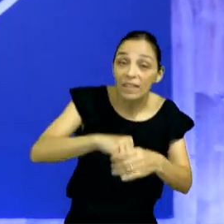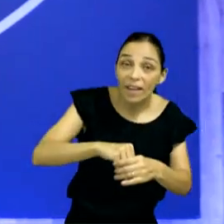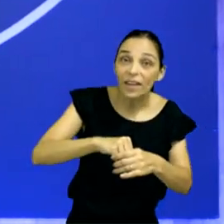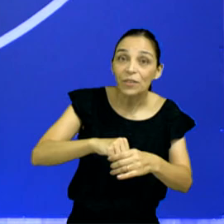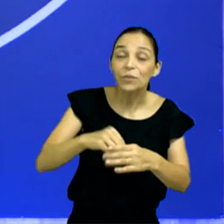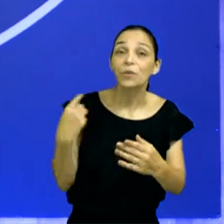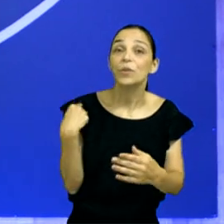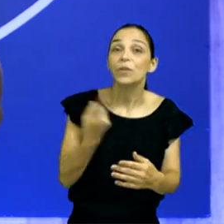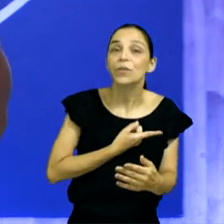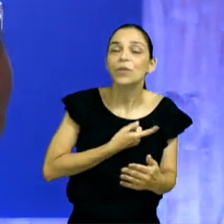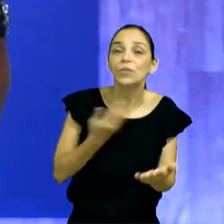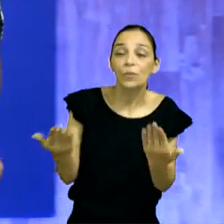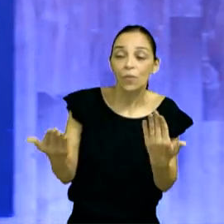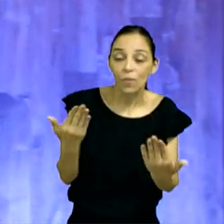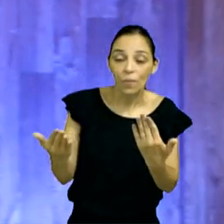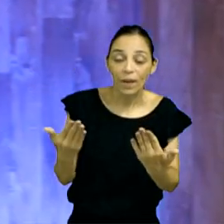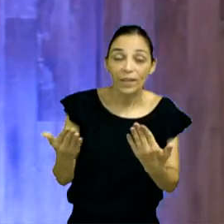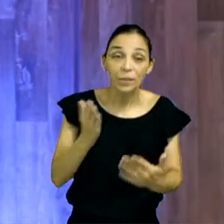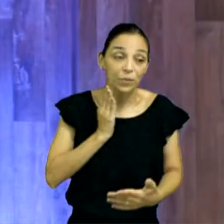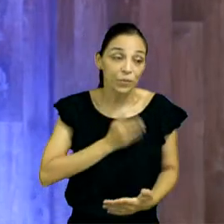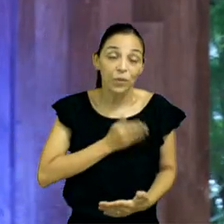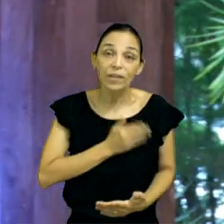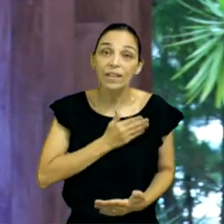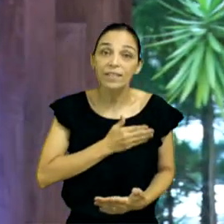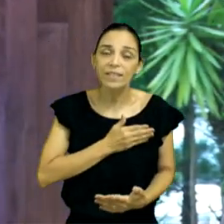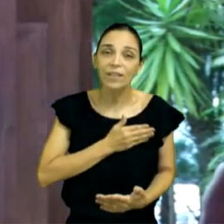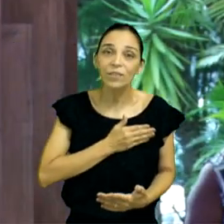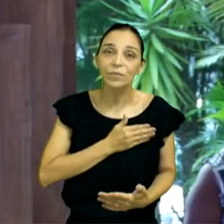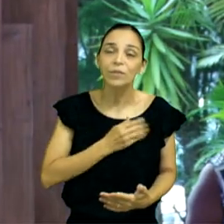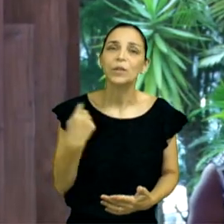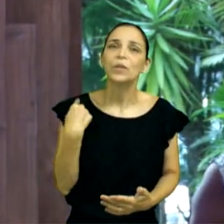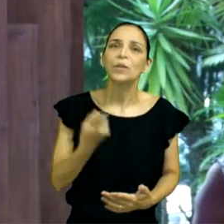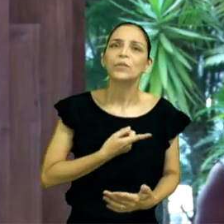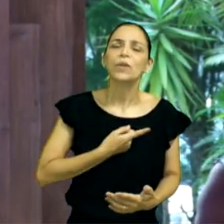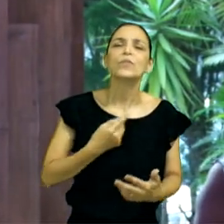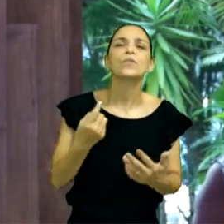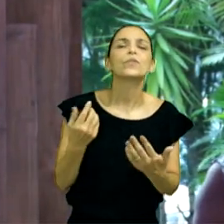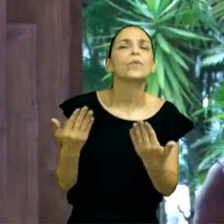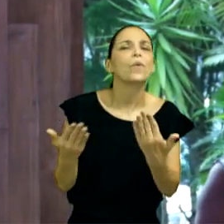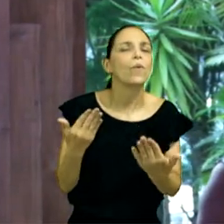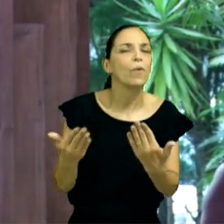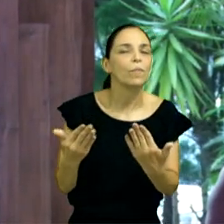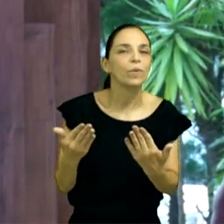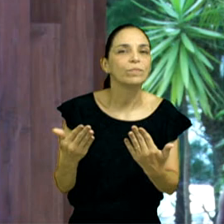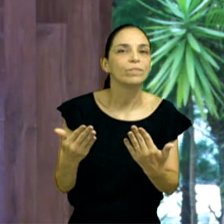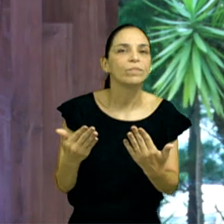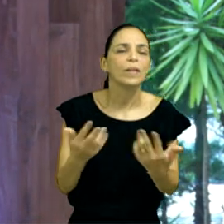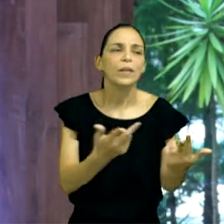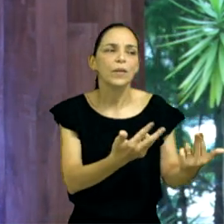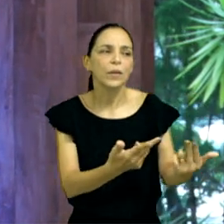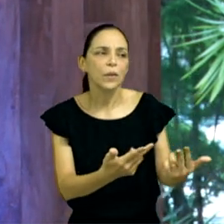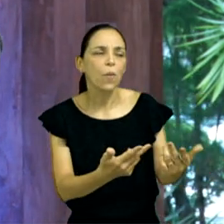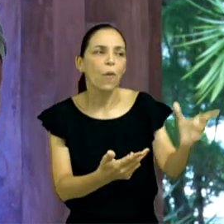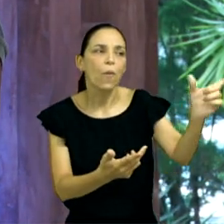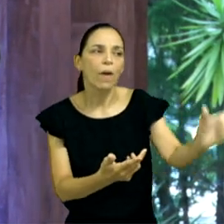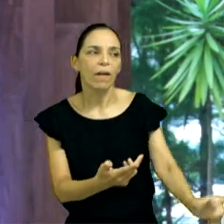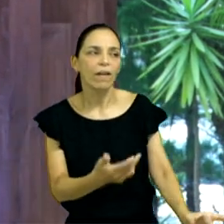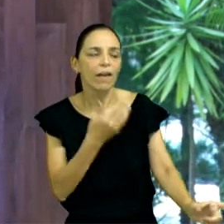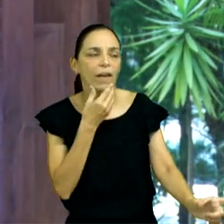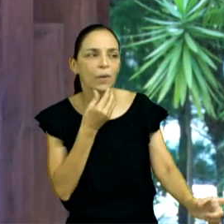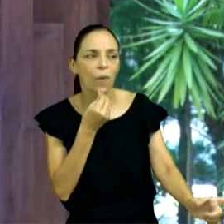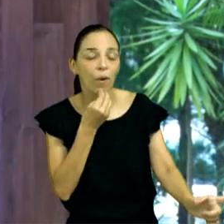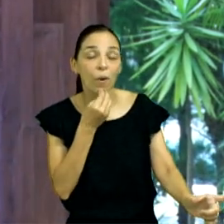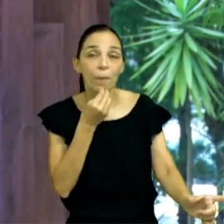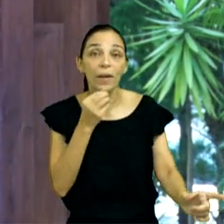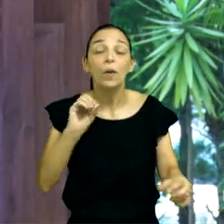Mas como nós o estamos tratando? Com perfume ou com incredulidade? Como é que a gente está tratando?